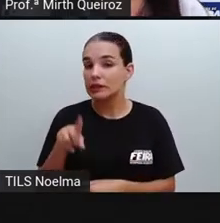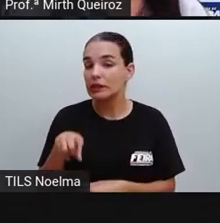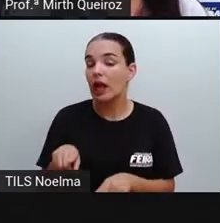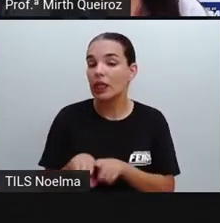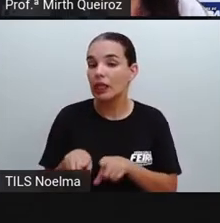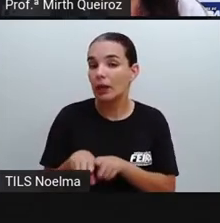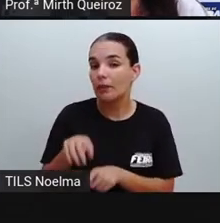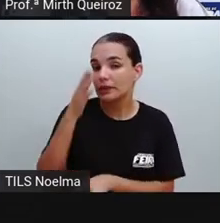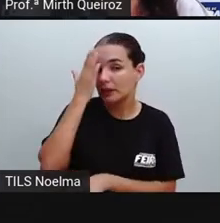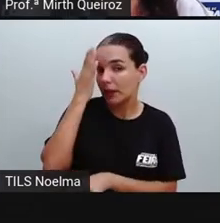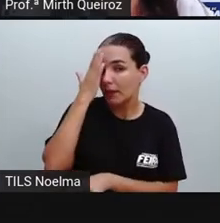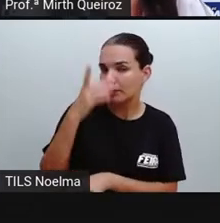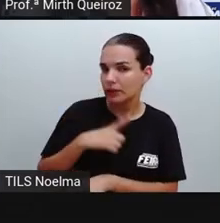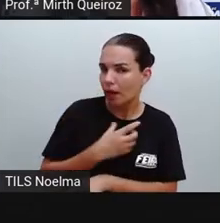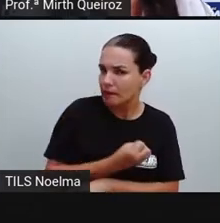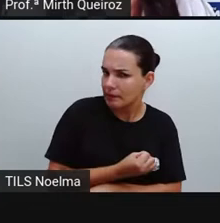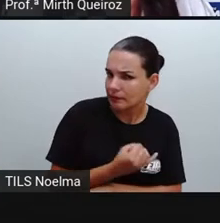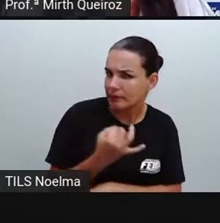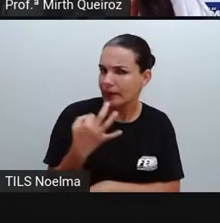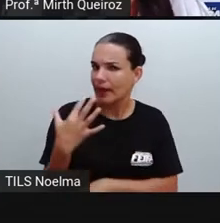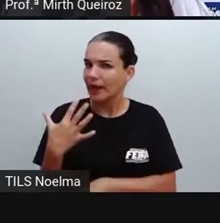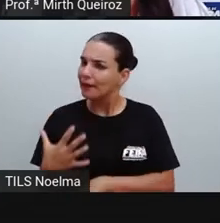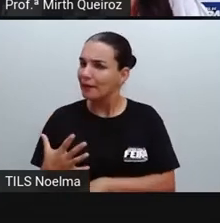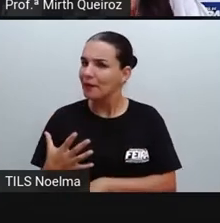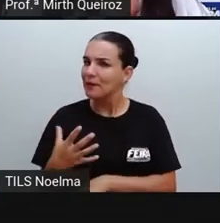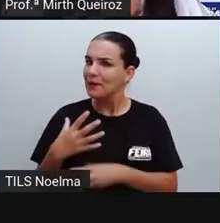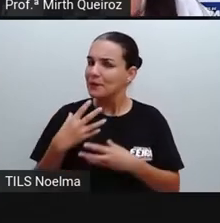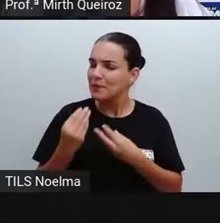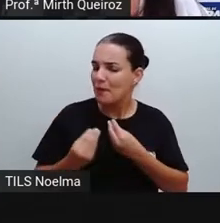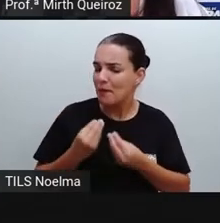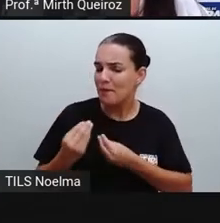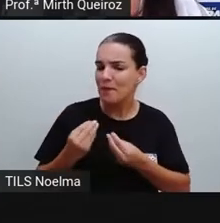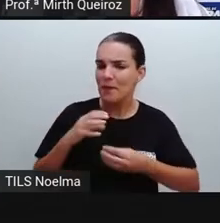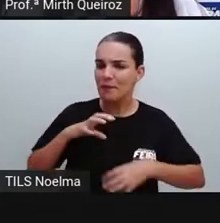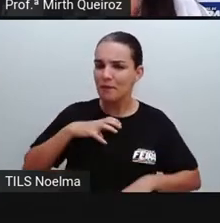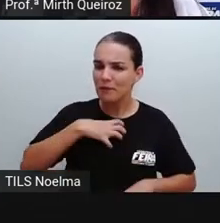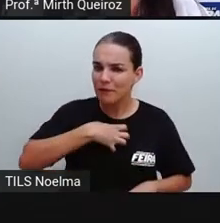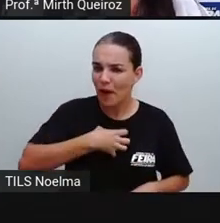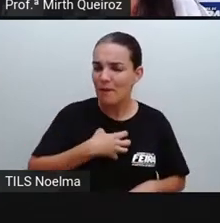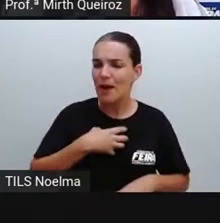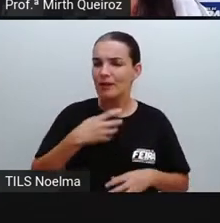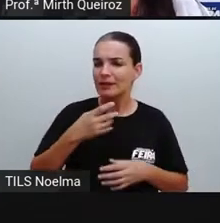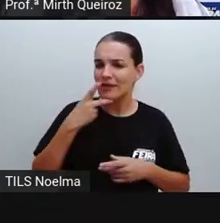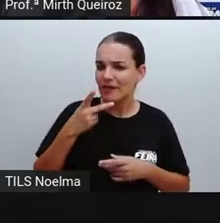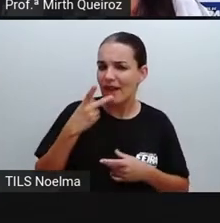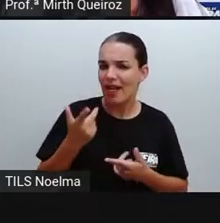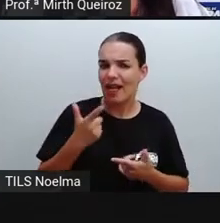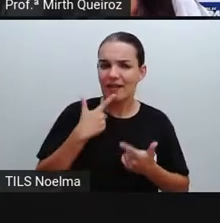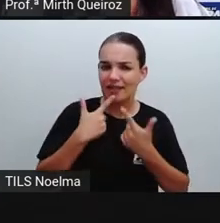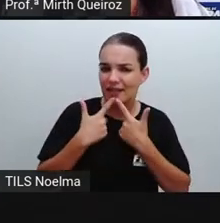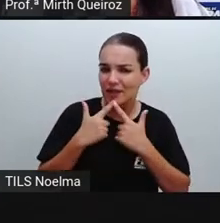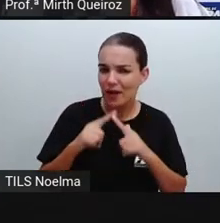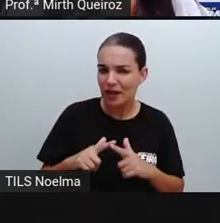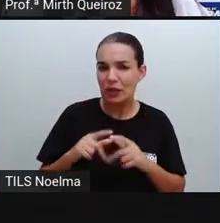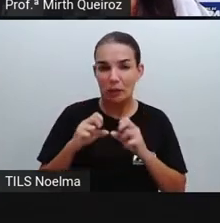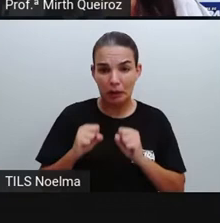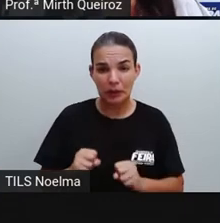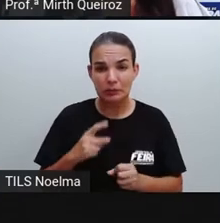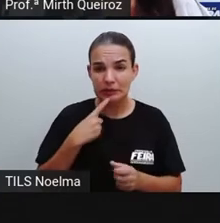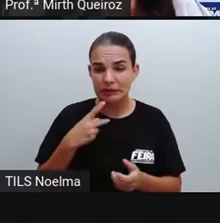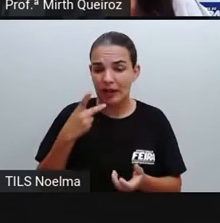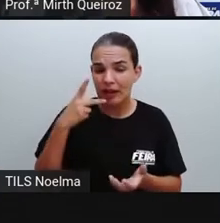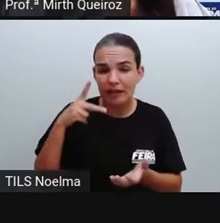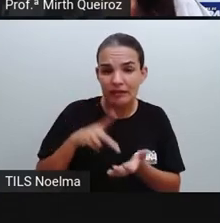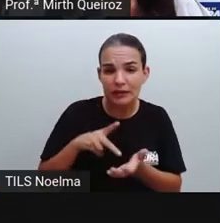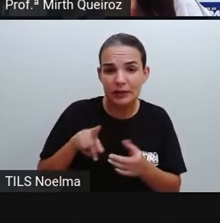inúmeras as esferas de produção de linguagem, podemos confirmar também a multiplicidade dos